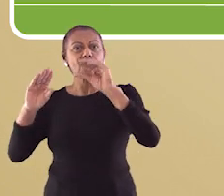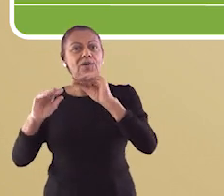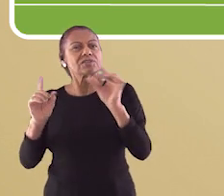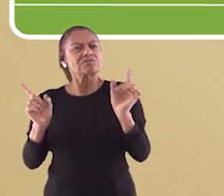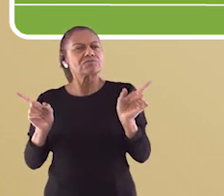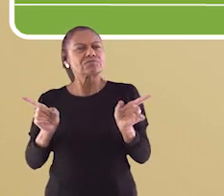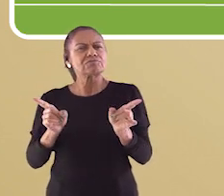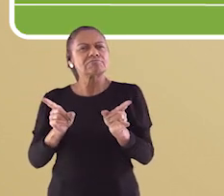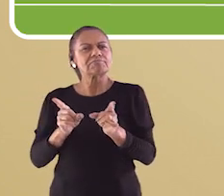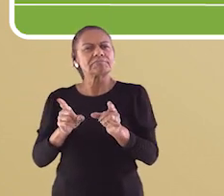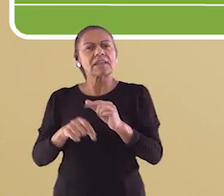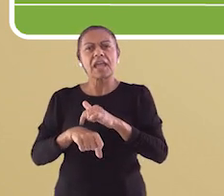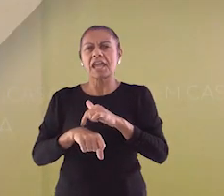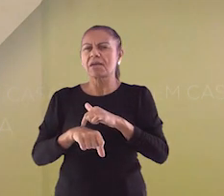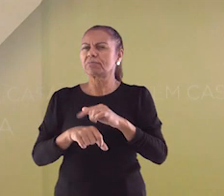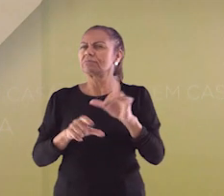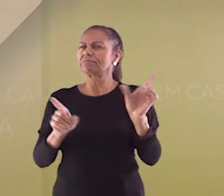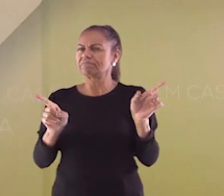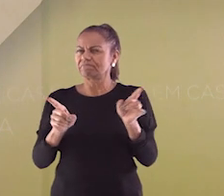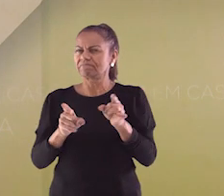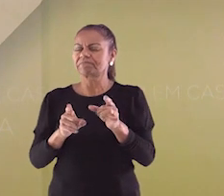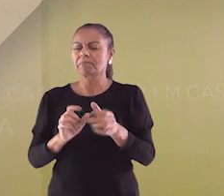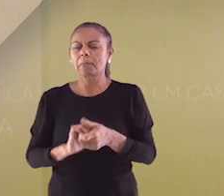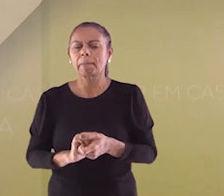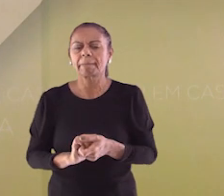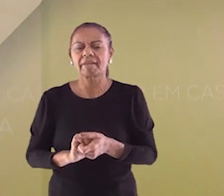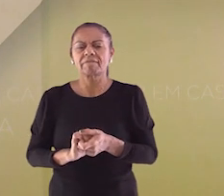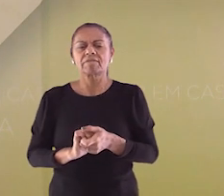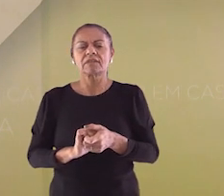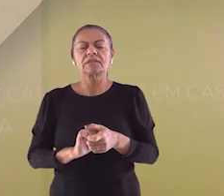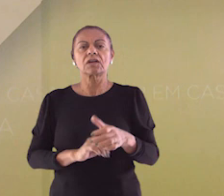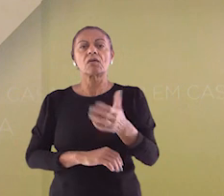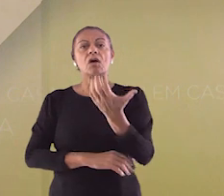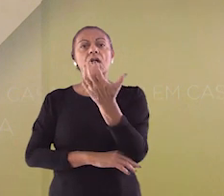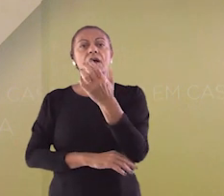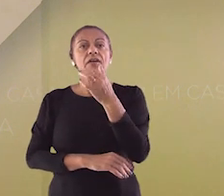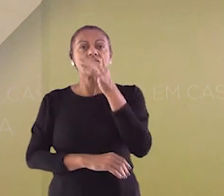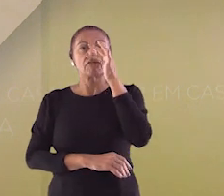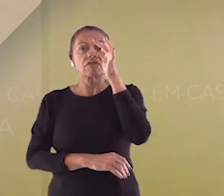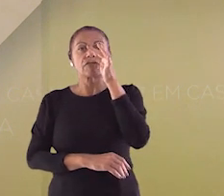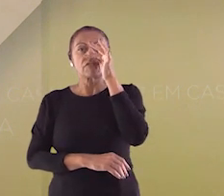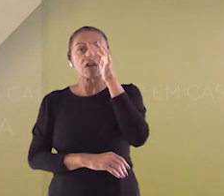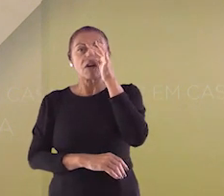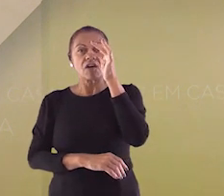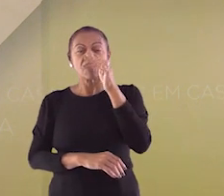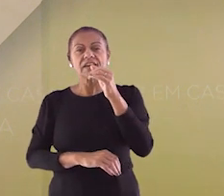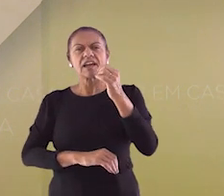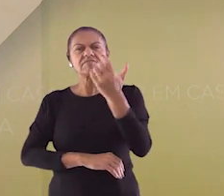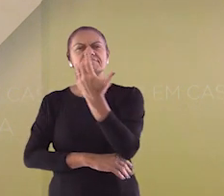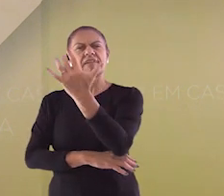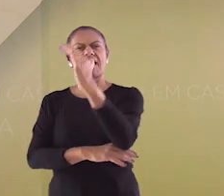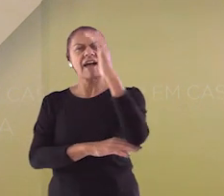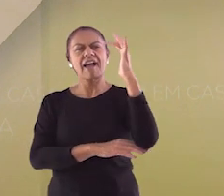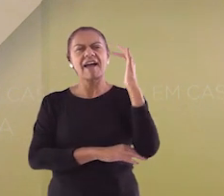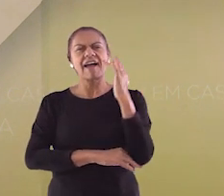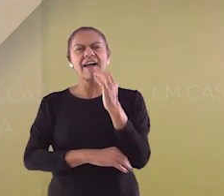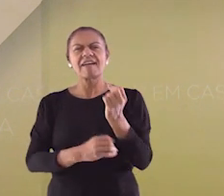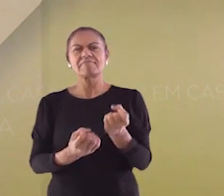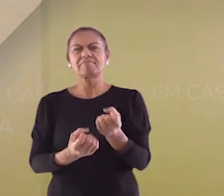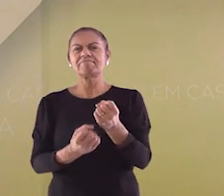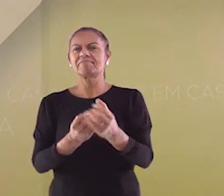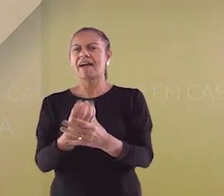tornam-se mais curtas. A principal característica desta estação é o reflorescimento da flora